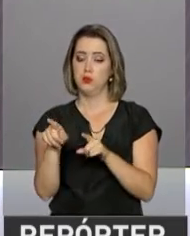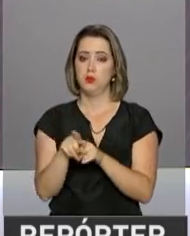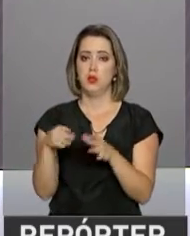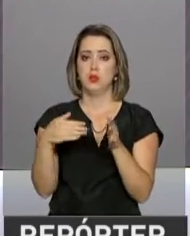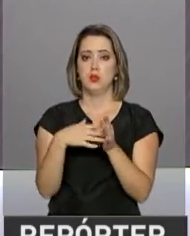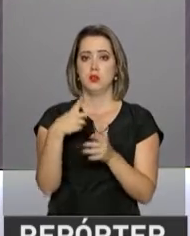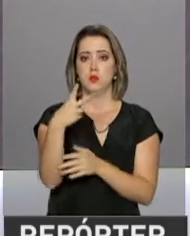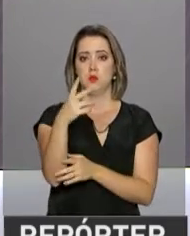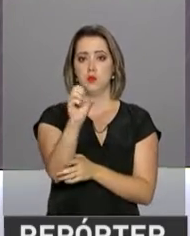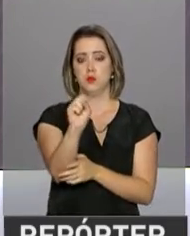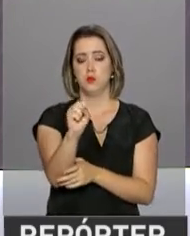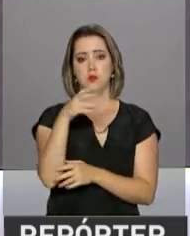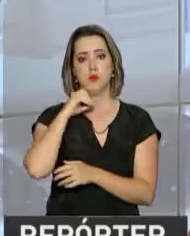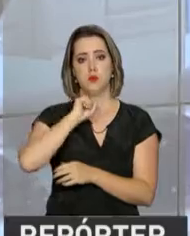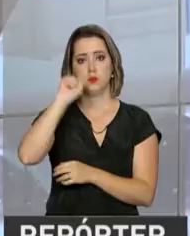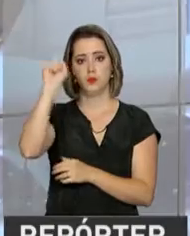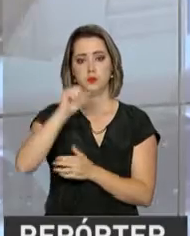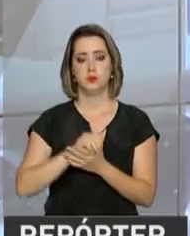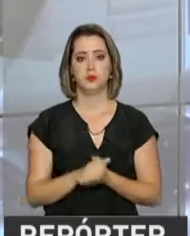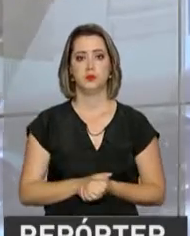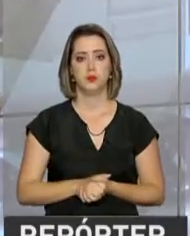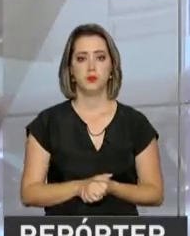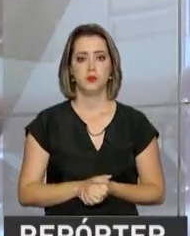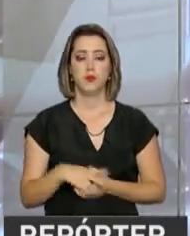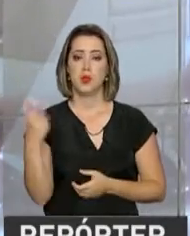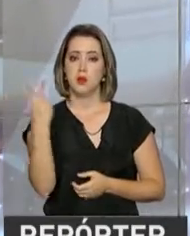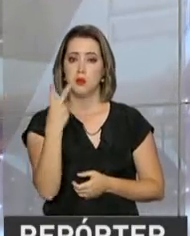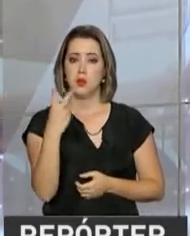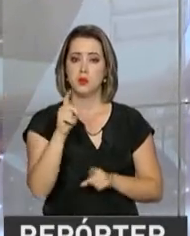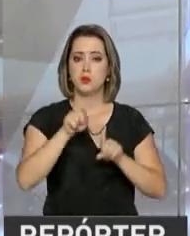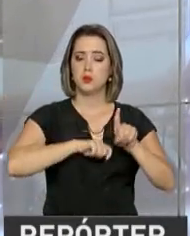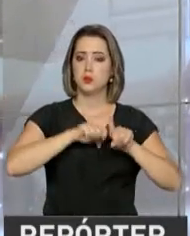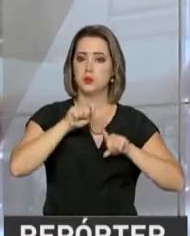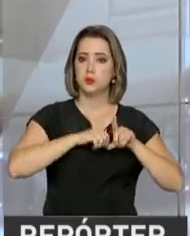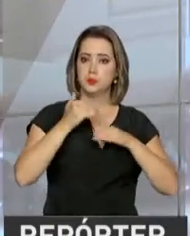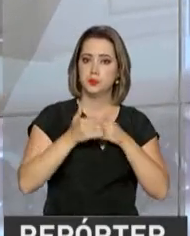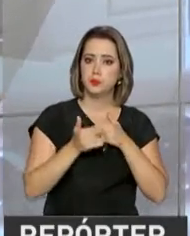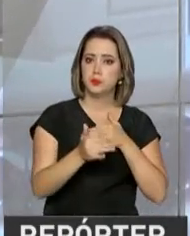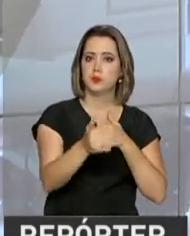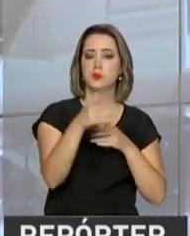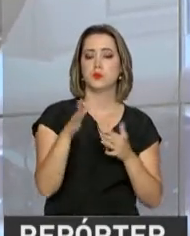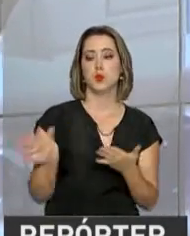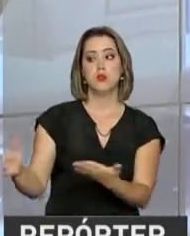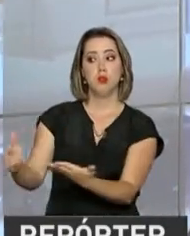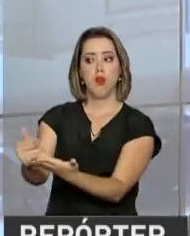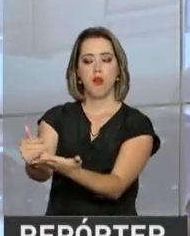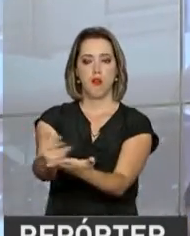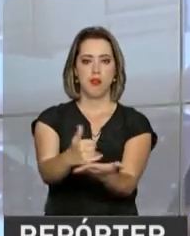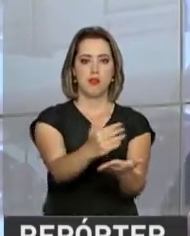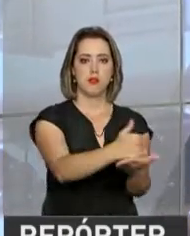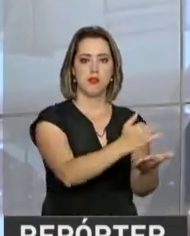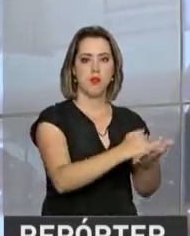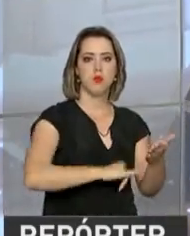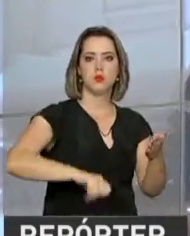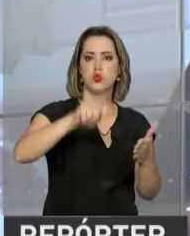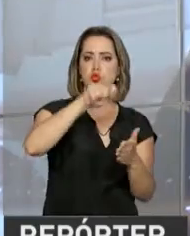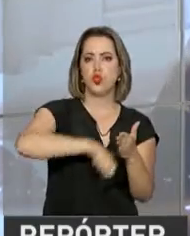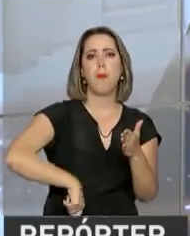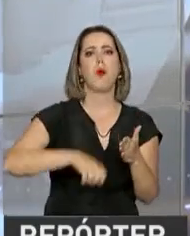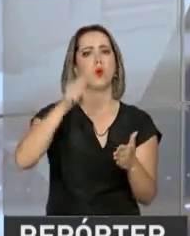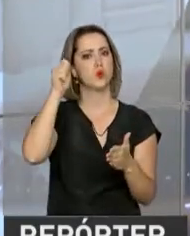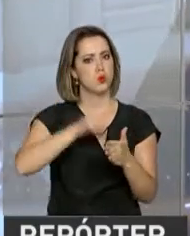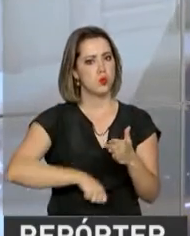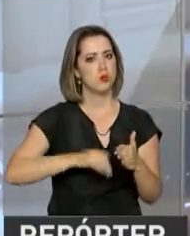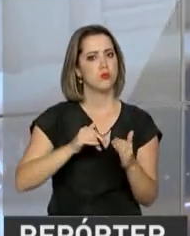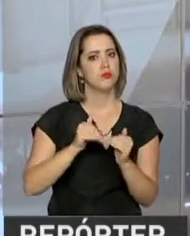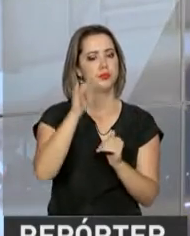até o dia 28 de abril. E, pelo segundo mês seguido, a arrecadação de impostos e contribuições federais aumentou no